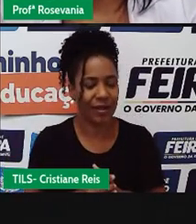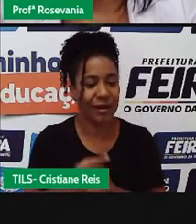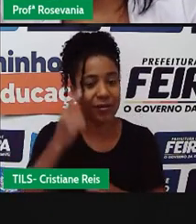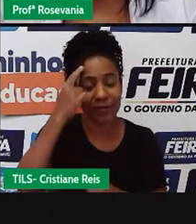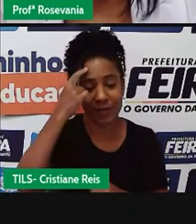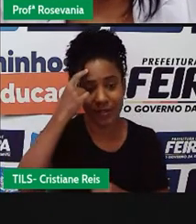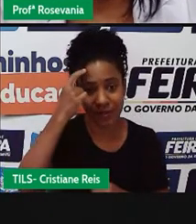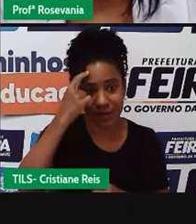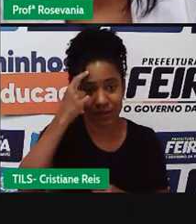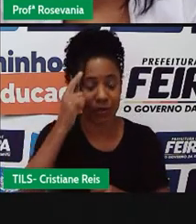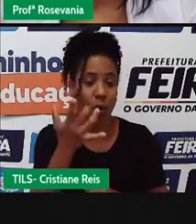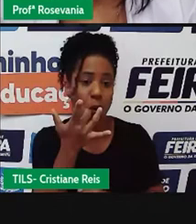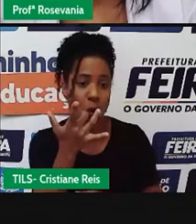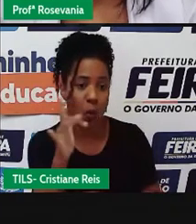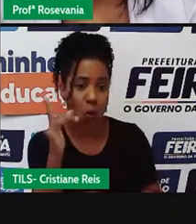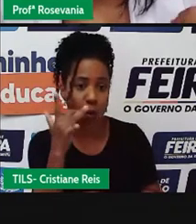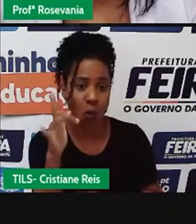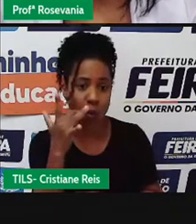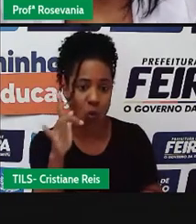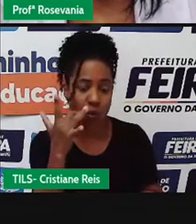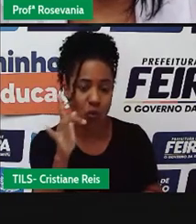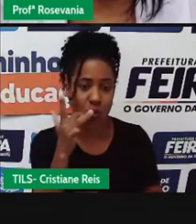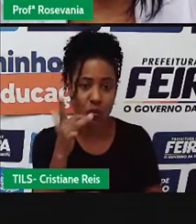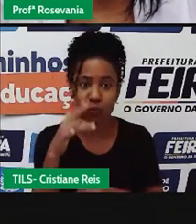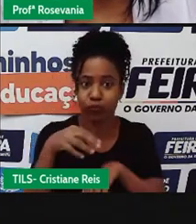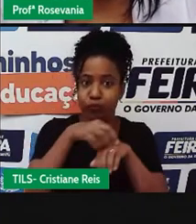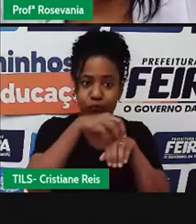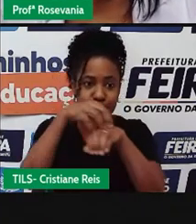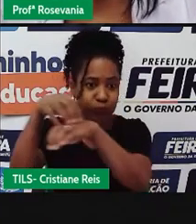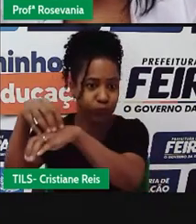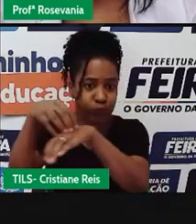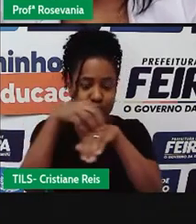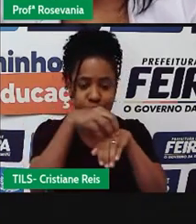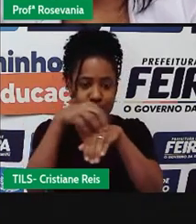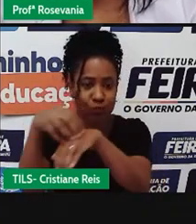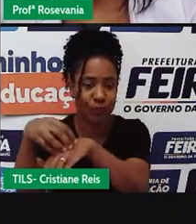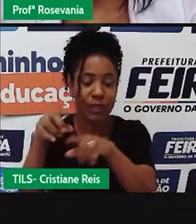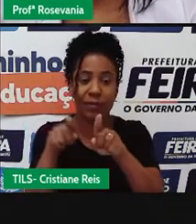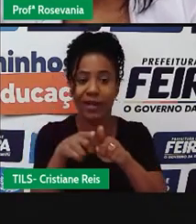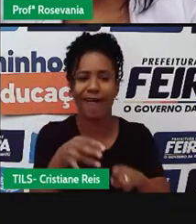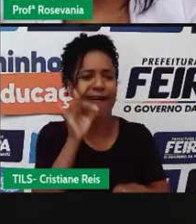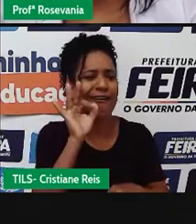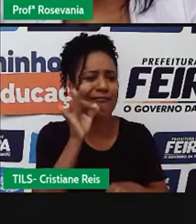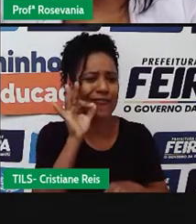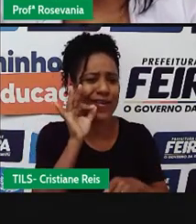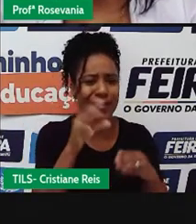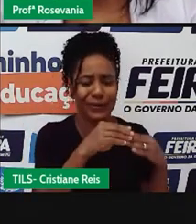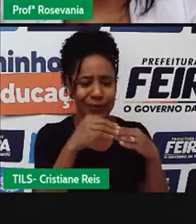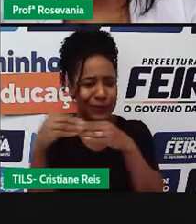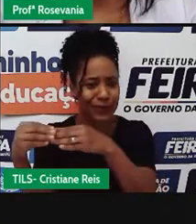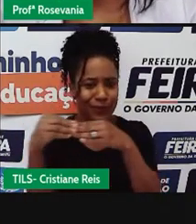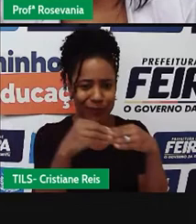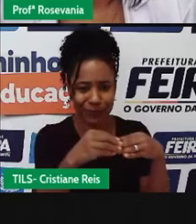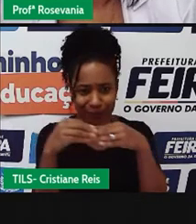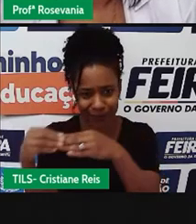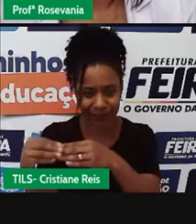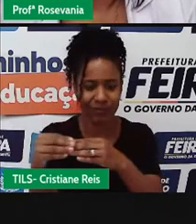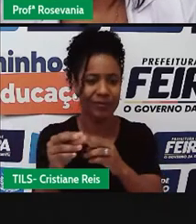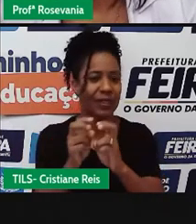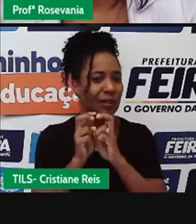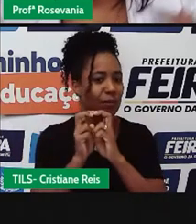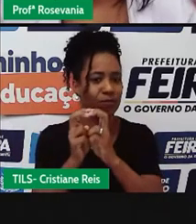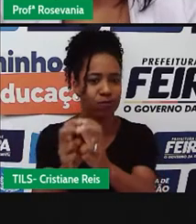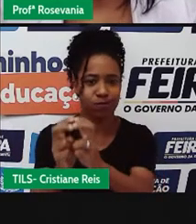né, do escoamento do ouro, né, também da atividade do café, e aí, né, deu esse pontapé aí no